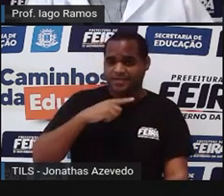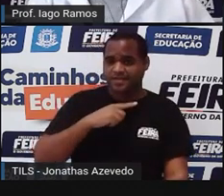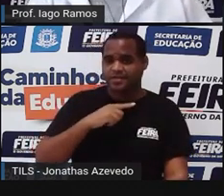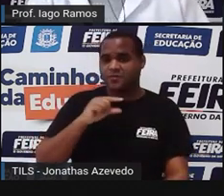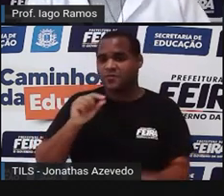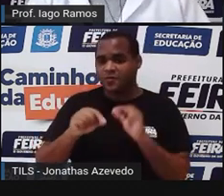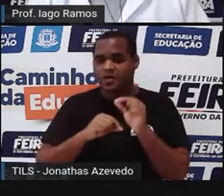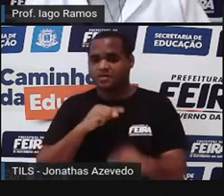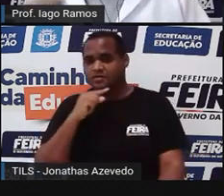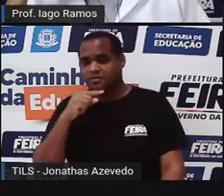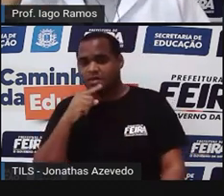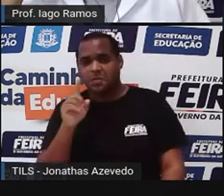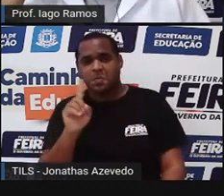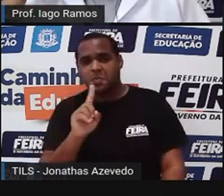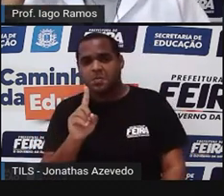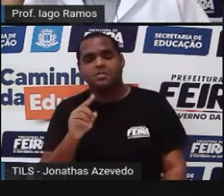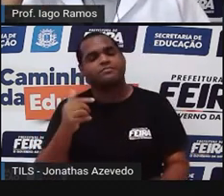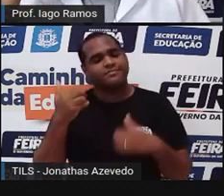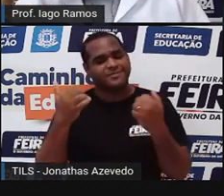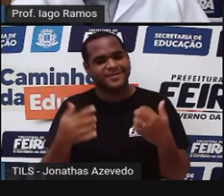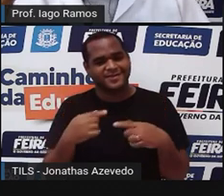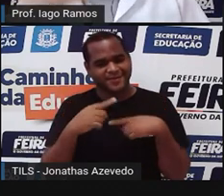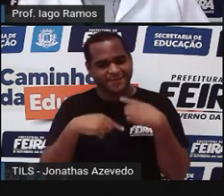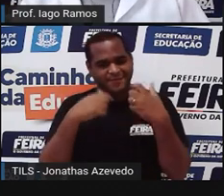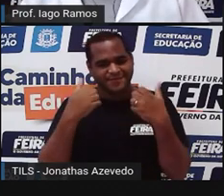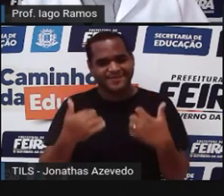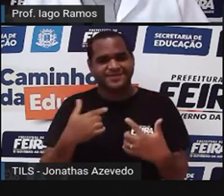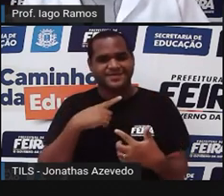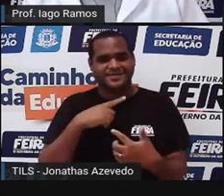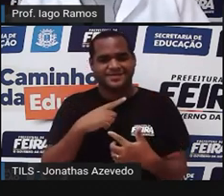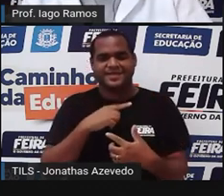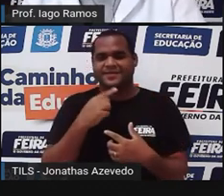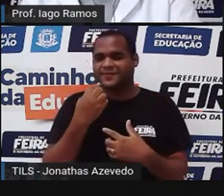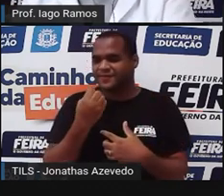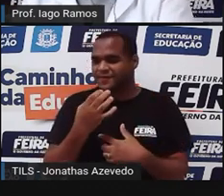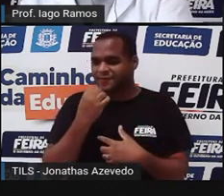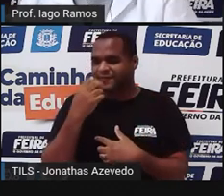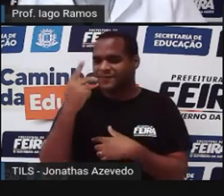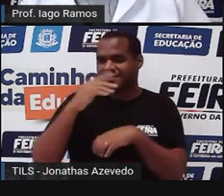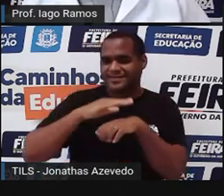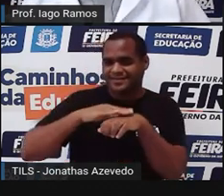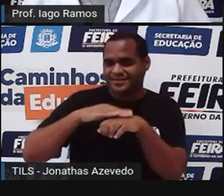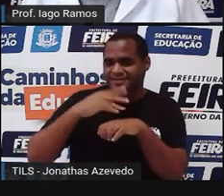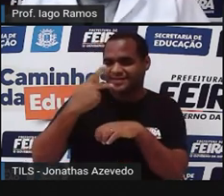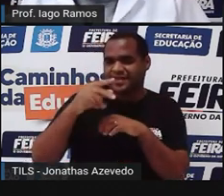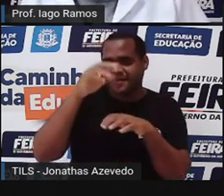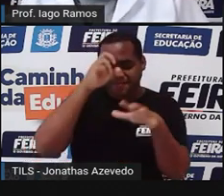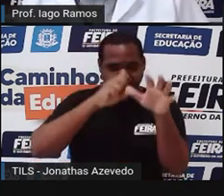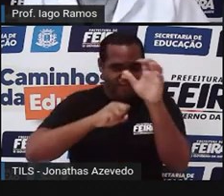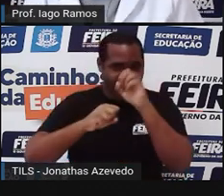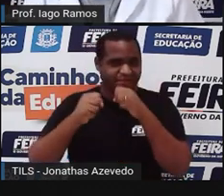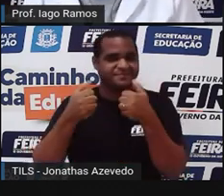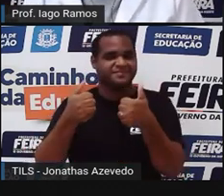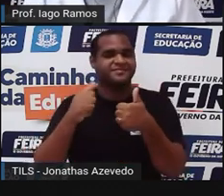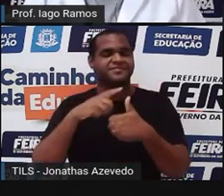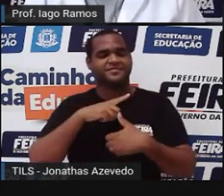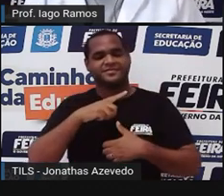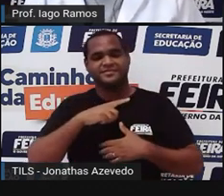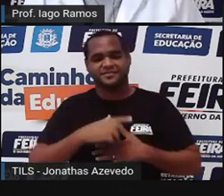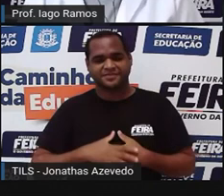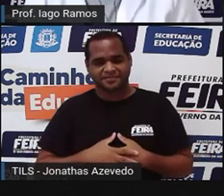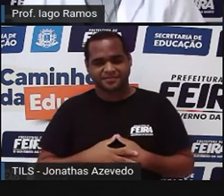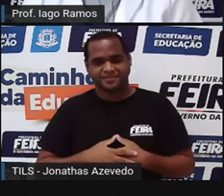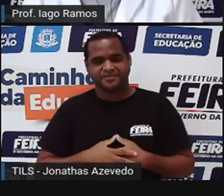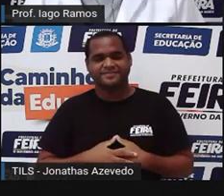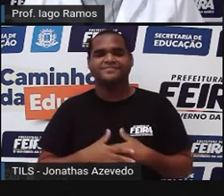menos dúvida, tá bom? E aí você vai estar fazendo uma avaliação da sua aprendizagem, ok? Bom,